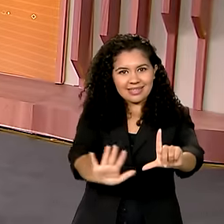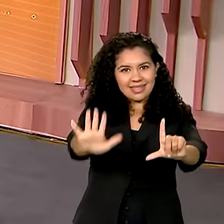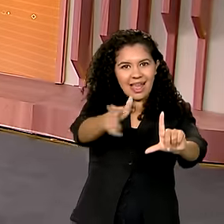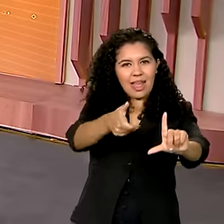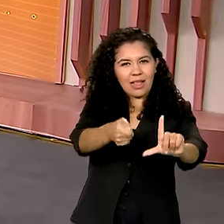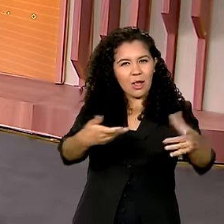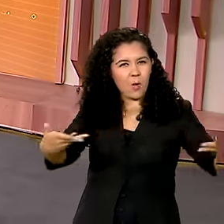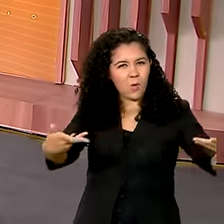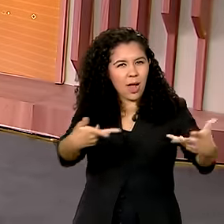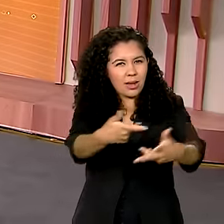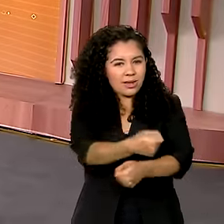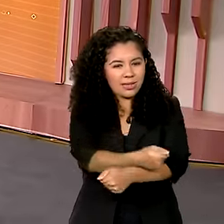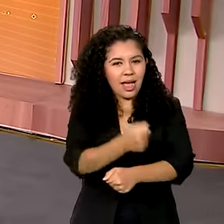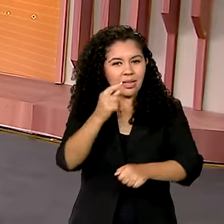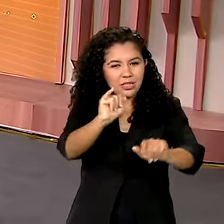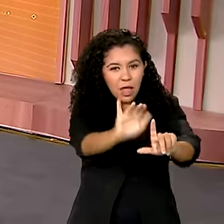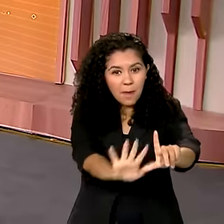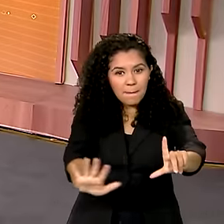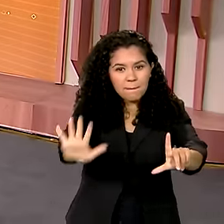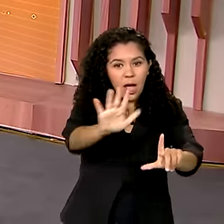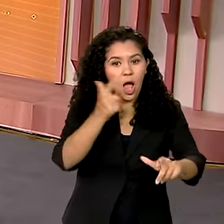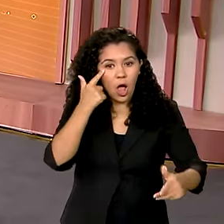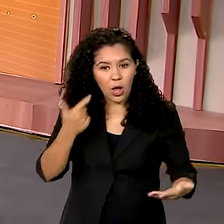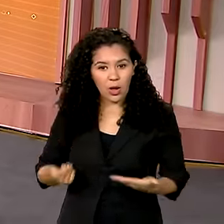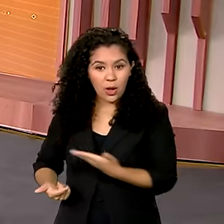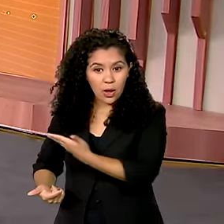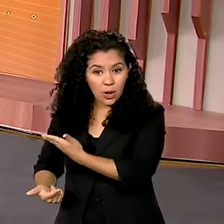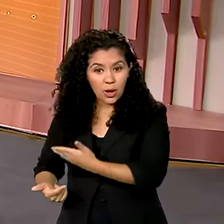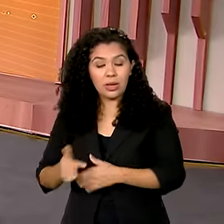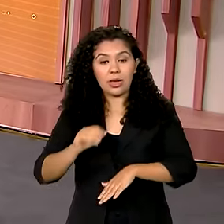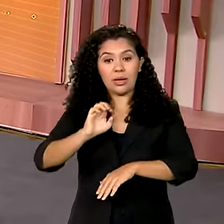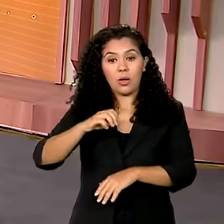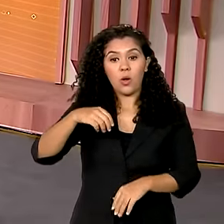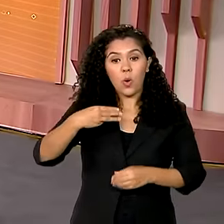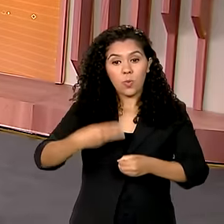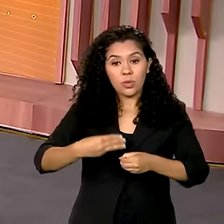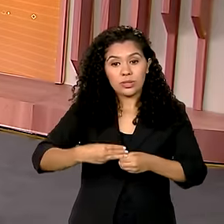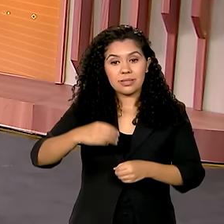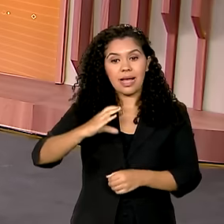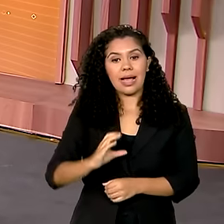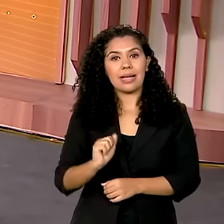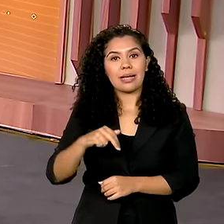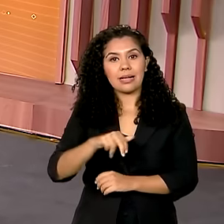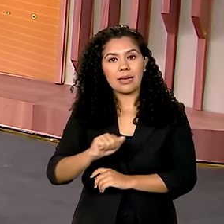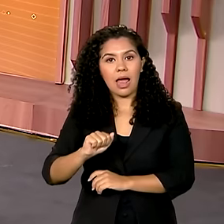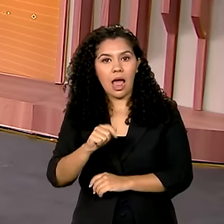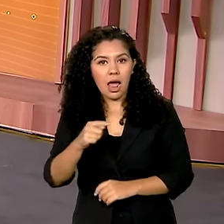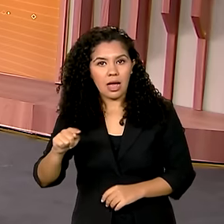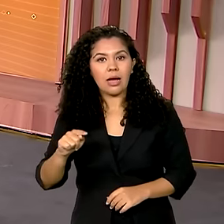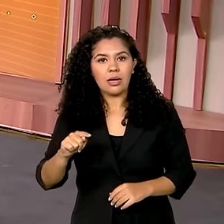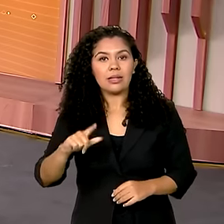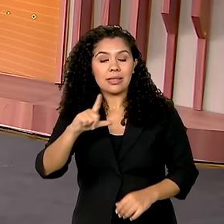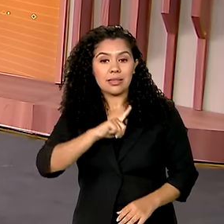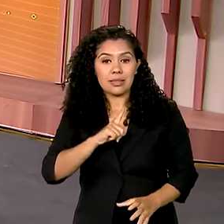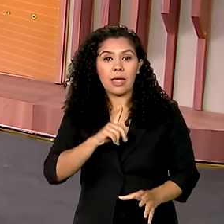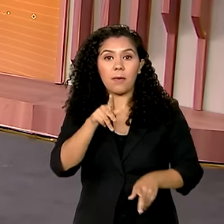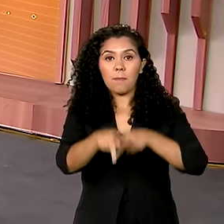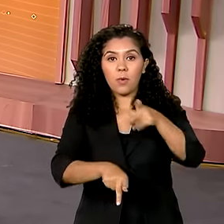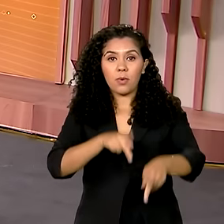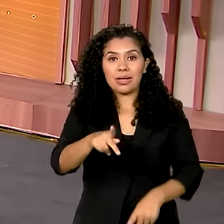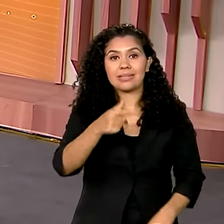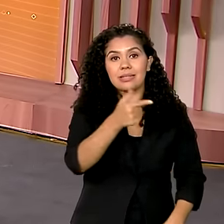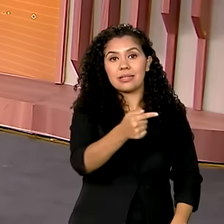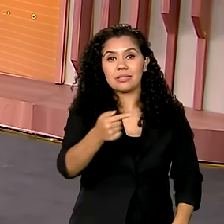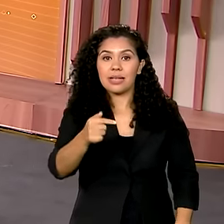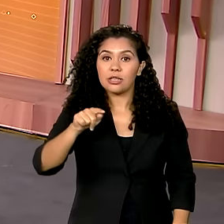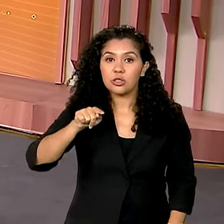de imagem. A gente vê aqui no telão Canaã dos Carajás, tem uma população de pouco mais de 77 mil pessoas.